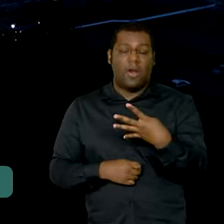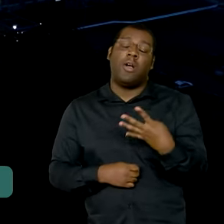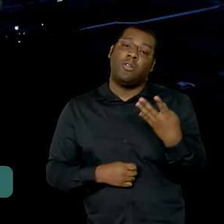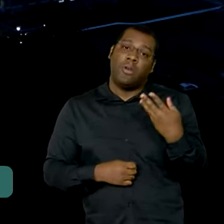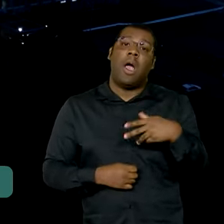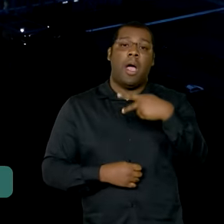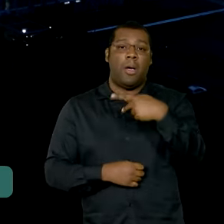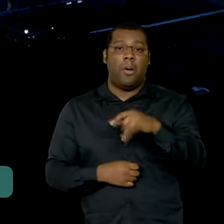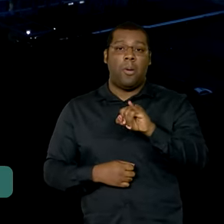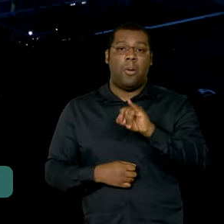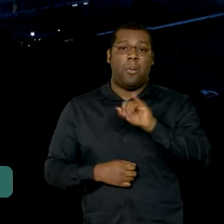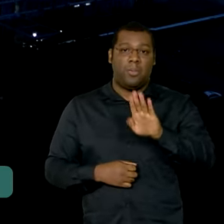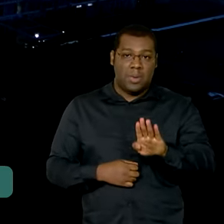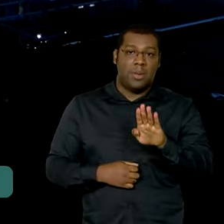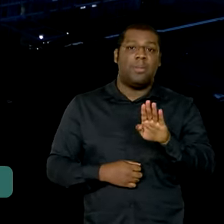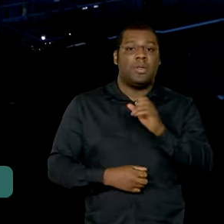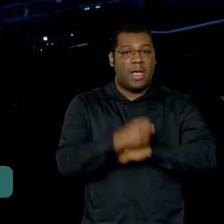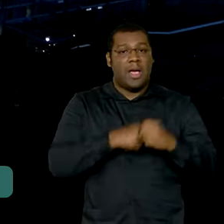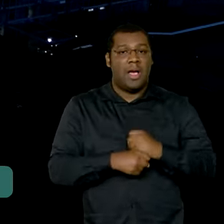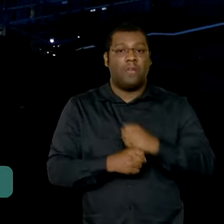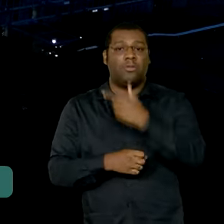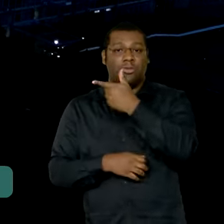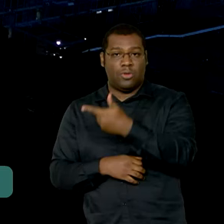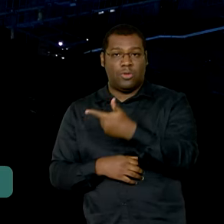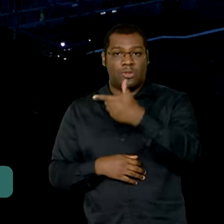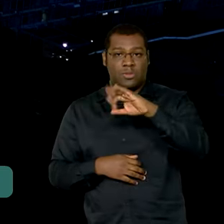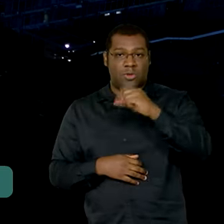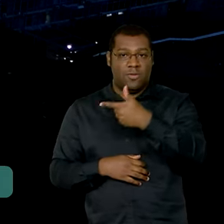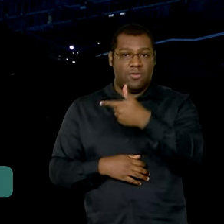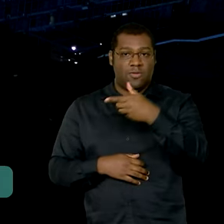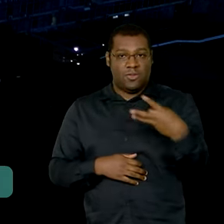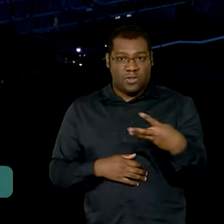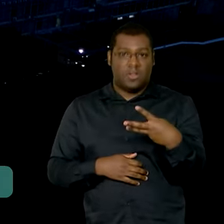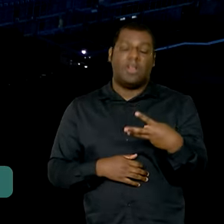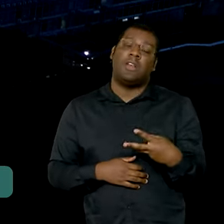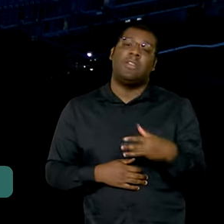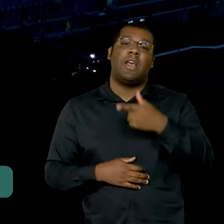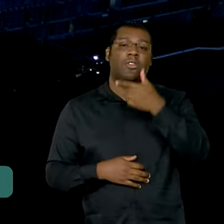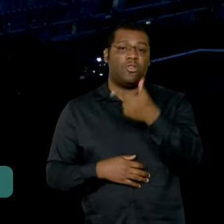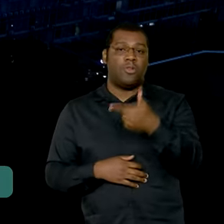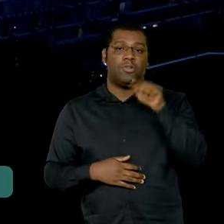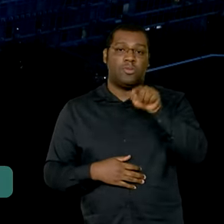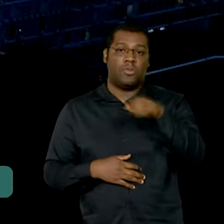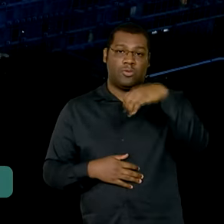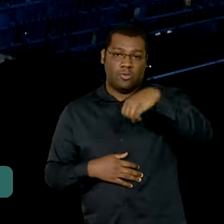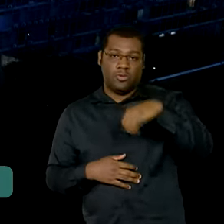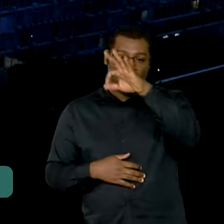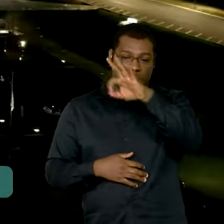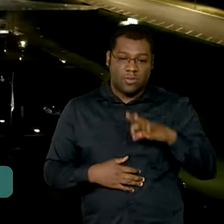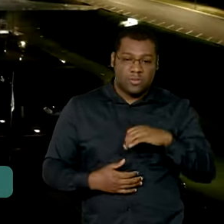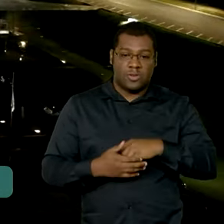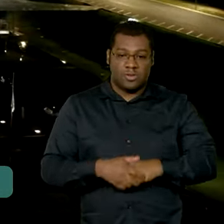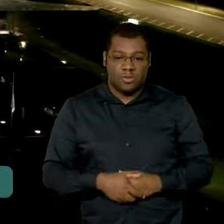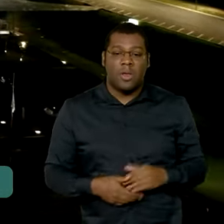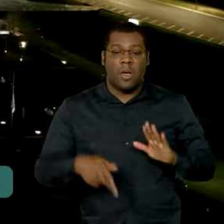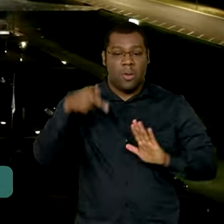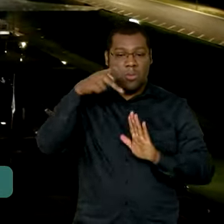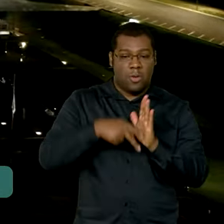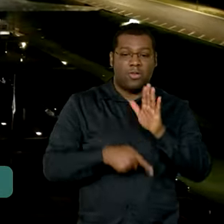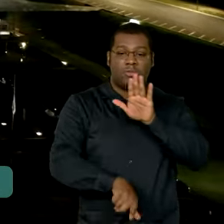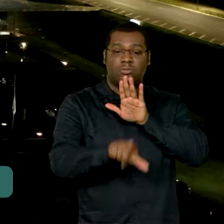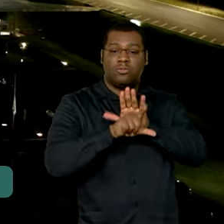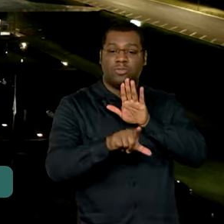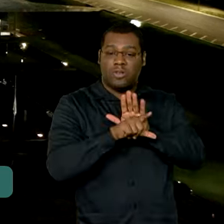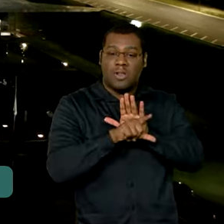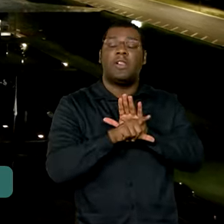de 2,9%. A proposta consta no Projeto de Lei de Diretrizes Orçamentárias, que foi encaminhado ao